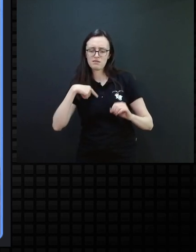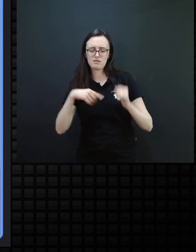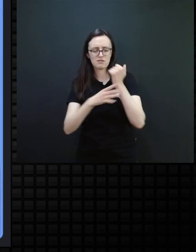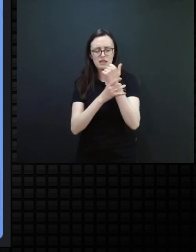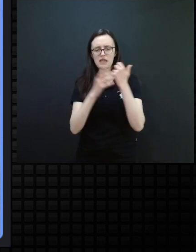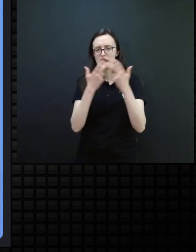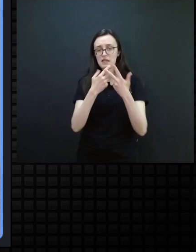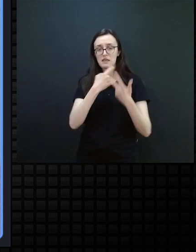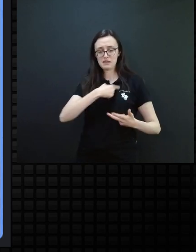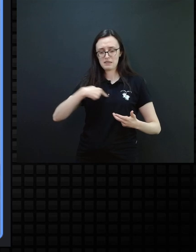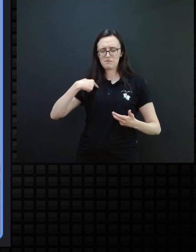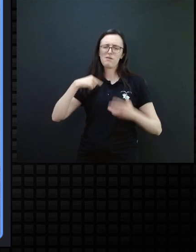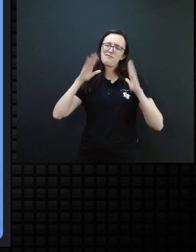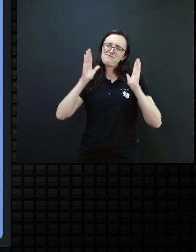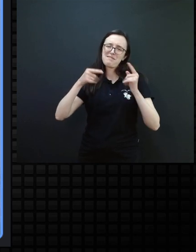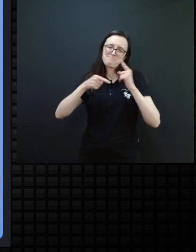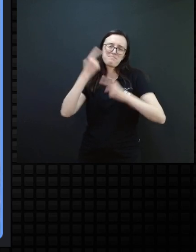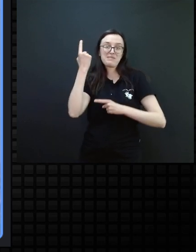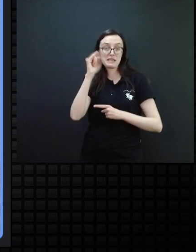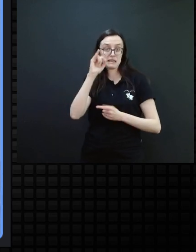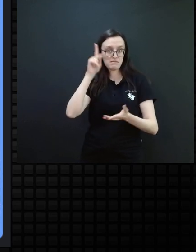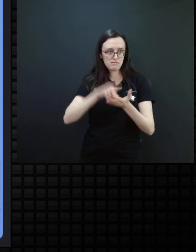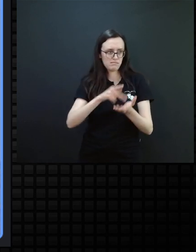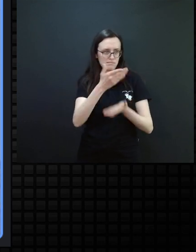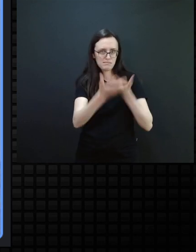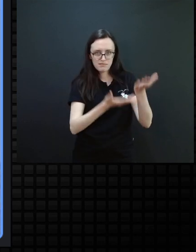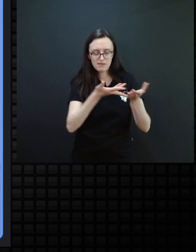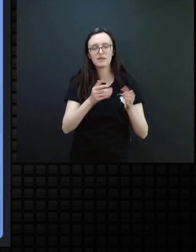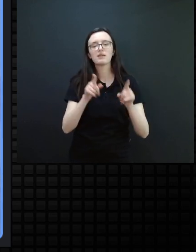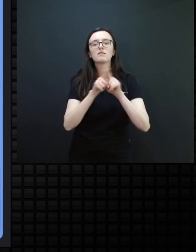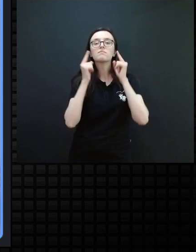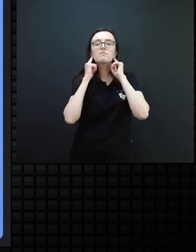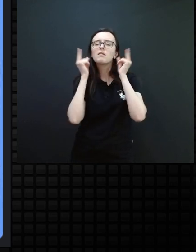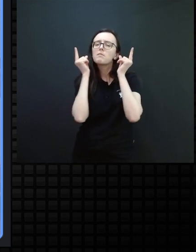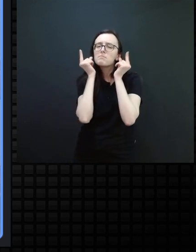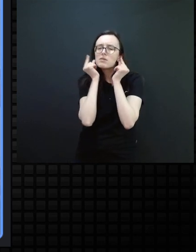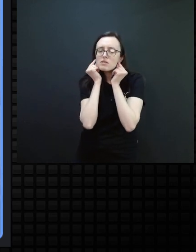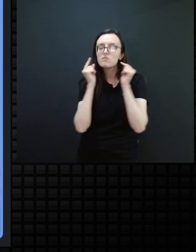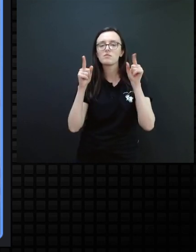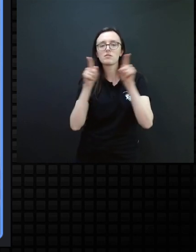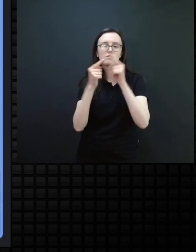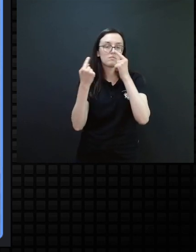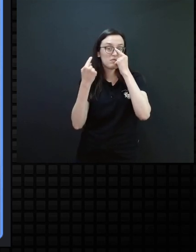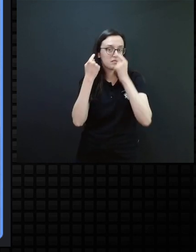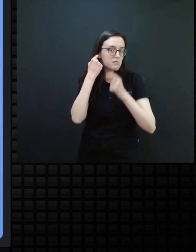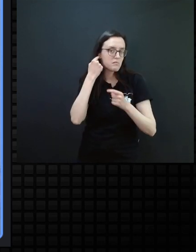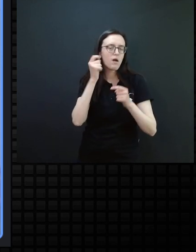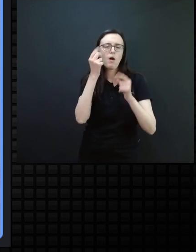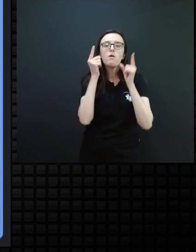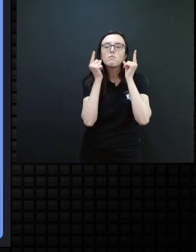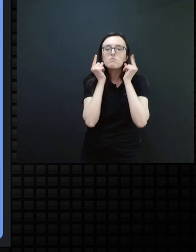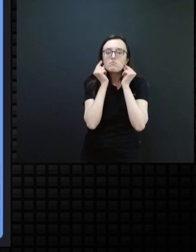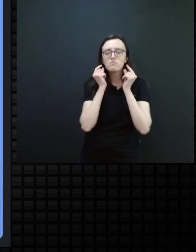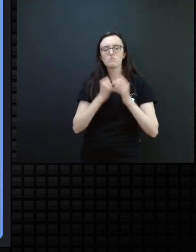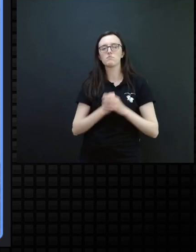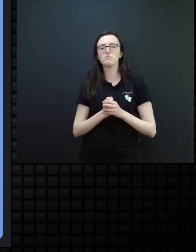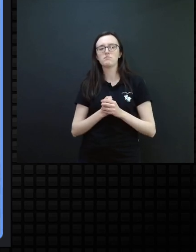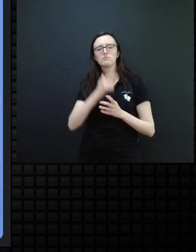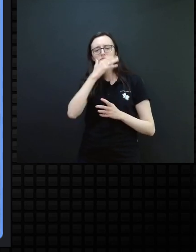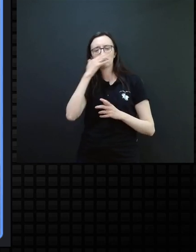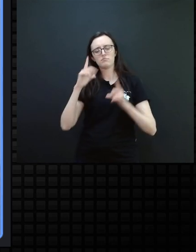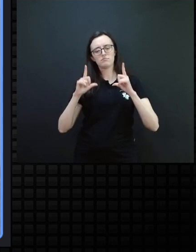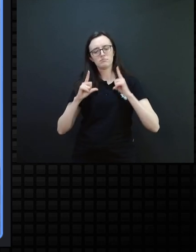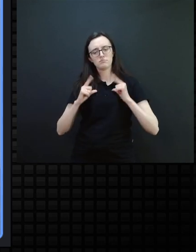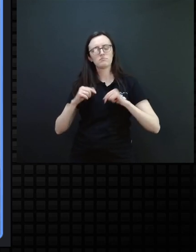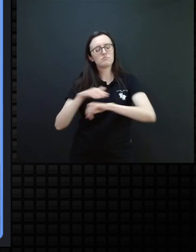meu colar já seria super inadequado, o brinco bem pequenininho, né, um pontinho de luz ou pequenininho, descrição nos cheiros,